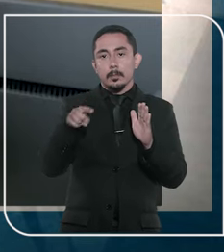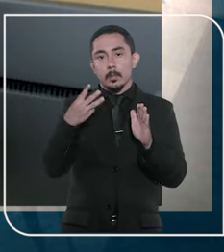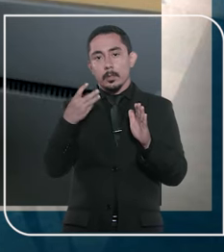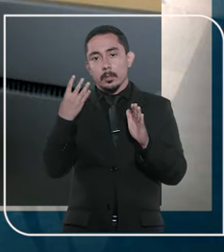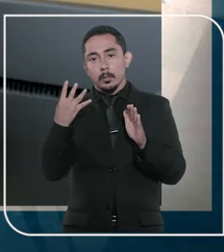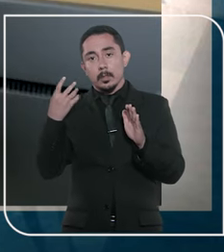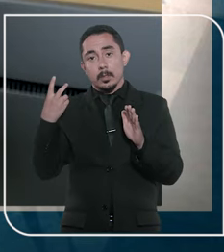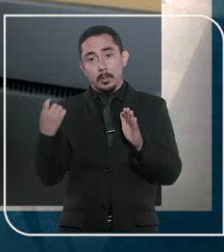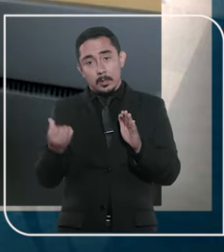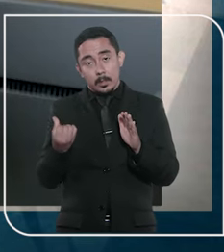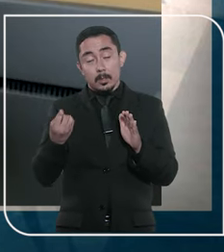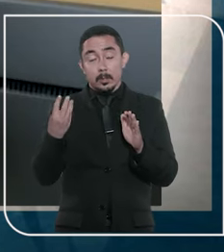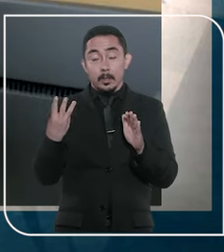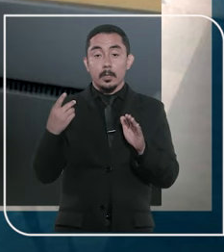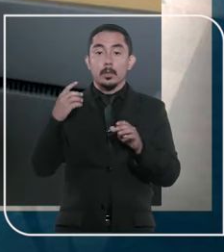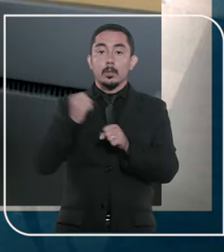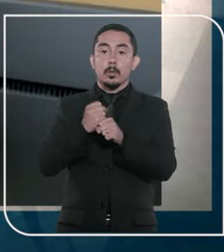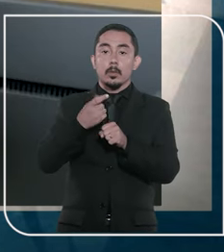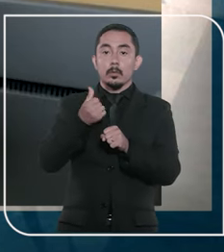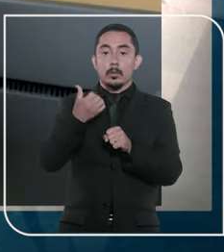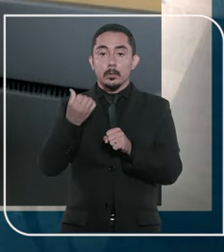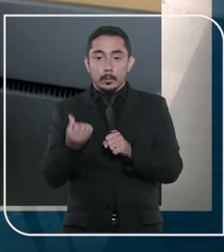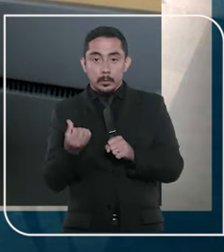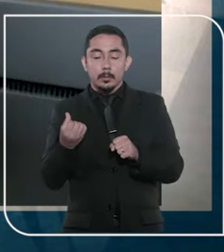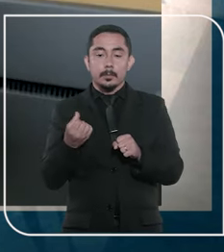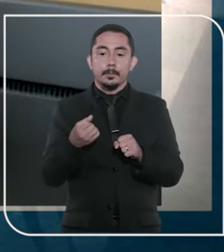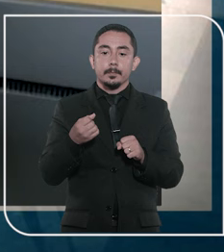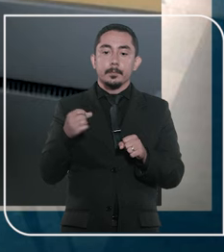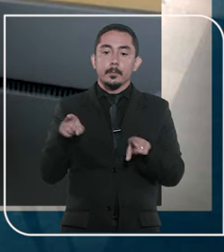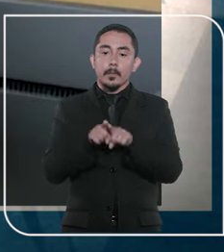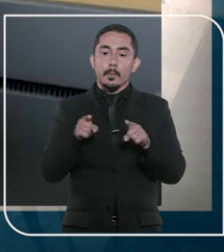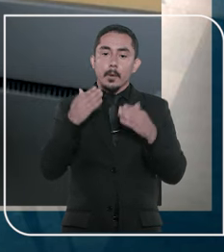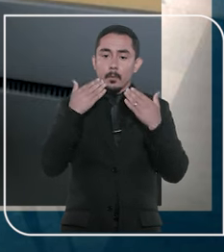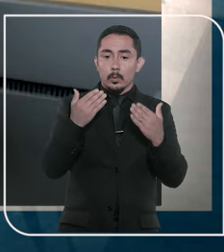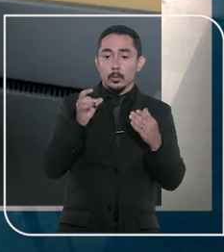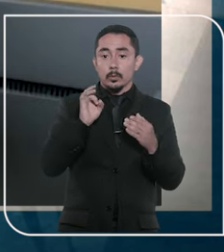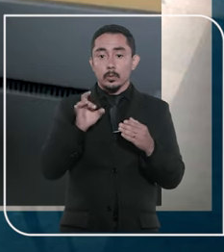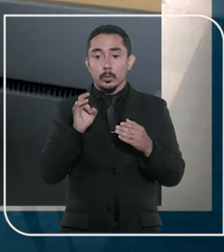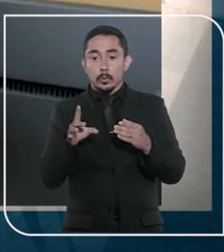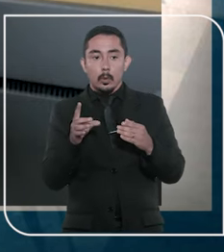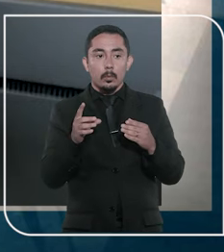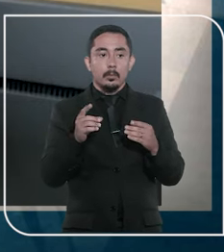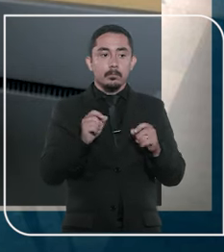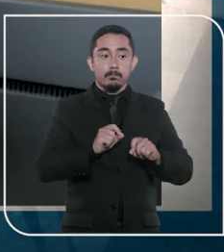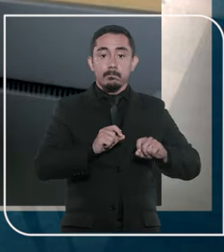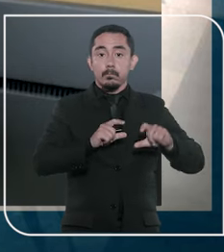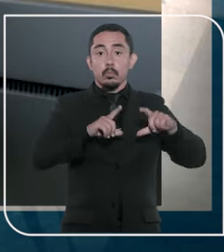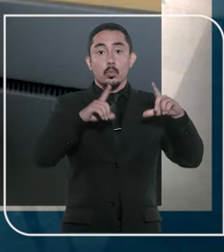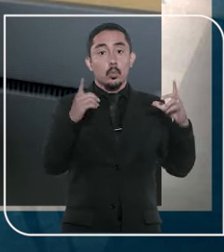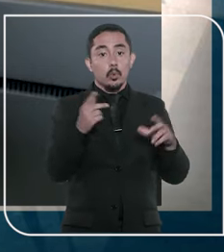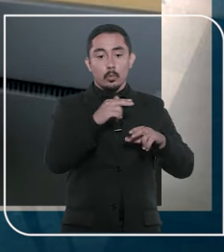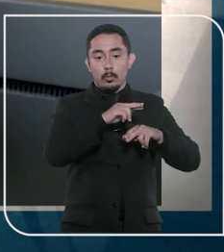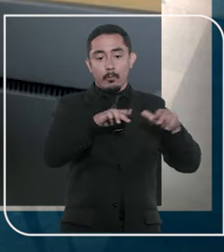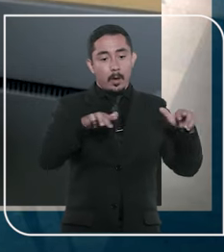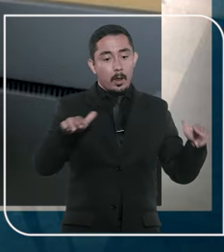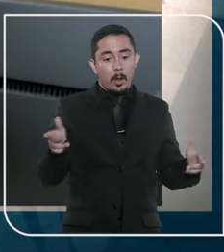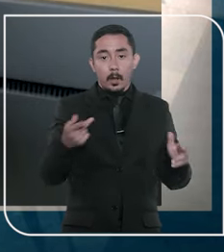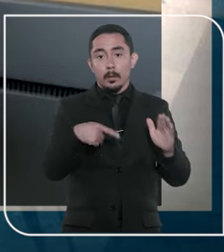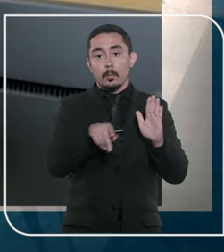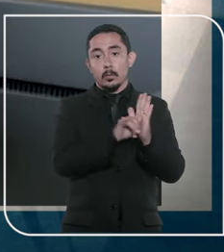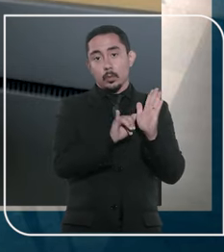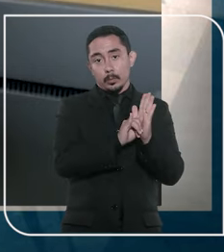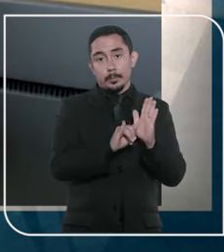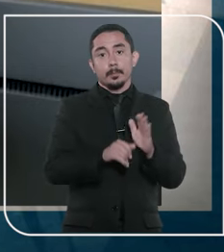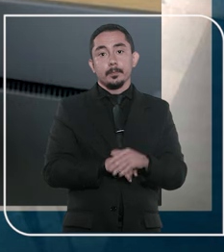prevista na Lei nº.343, de 2006, tendo em vista que somente se fez menção à imensa quantidade